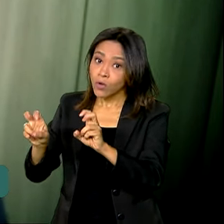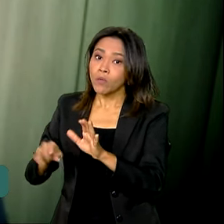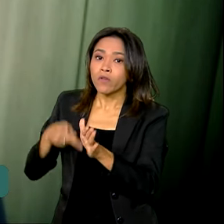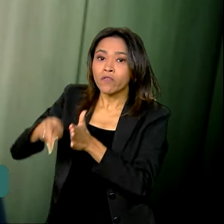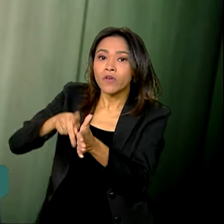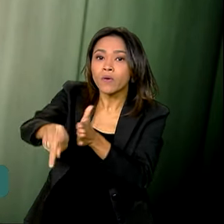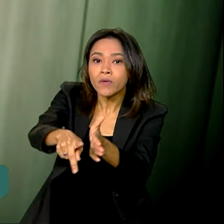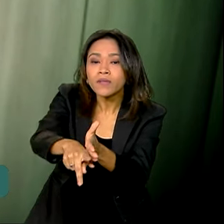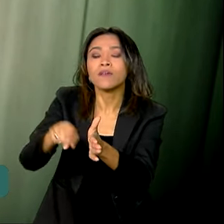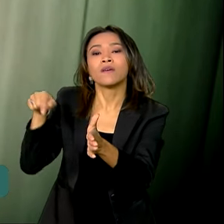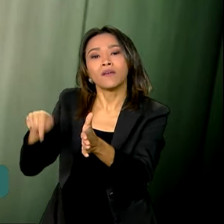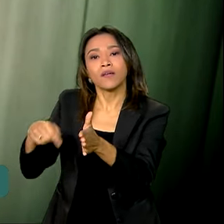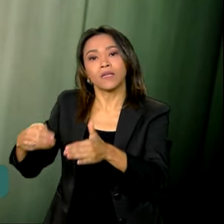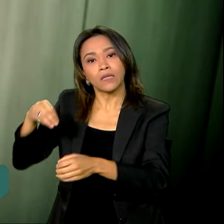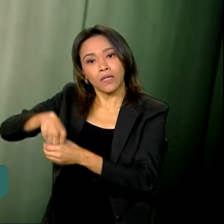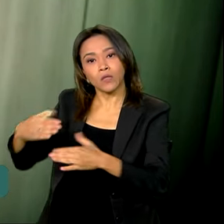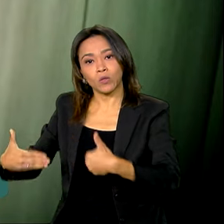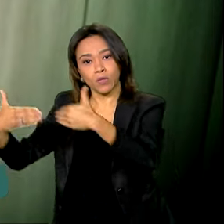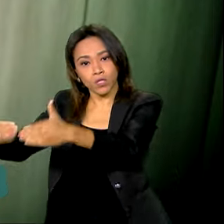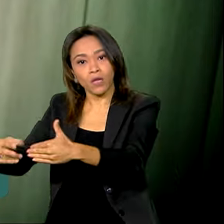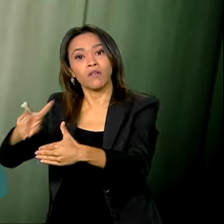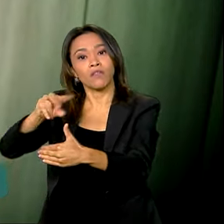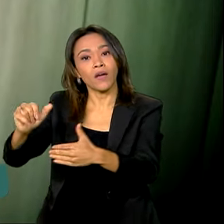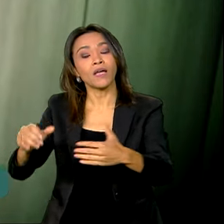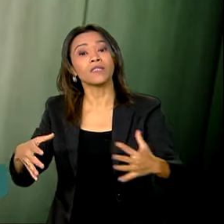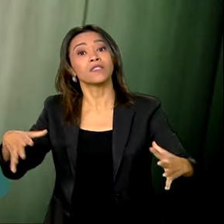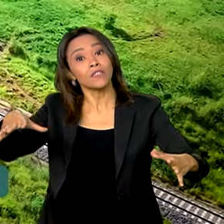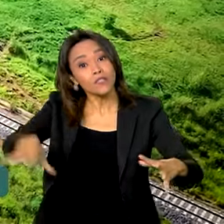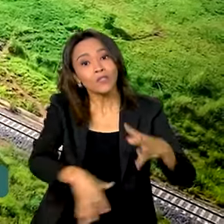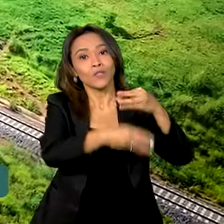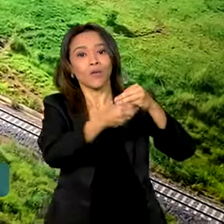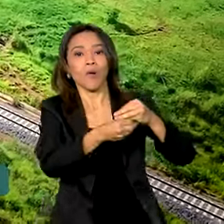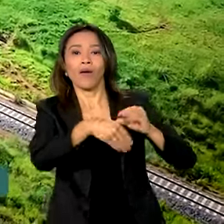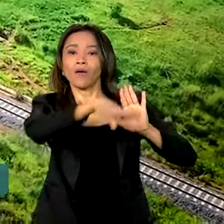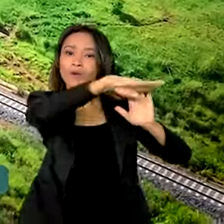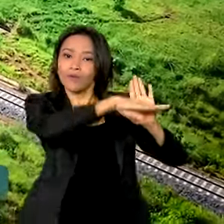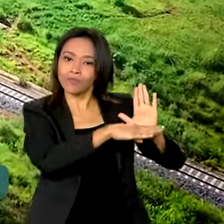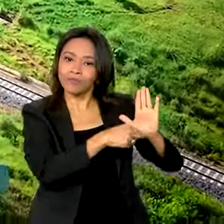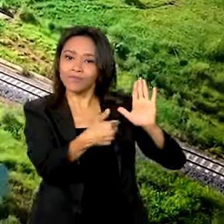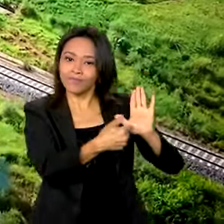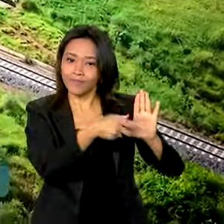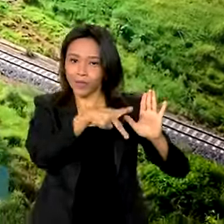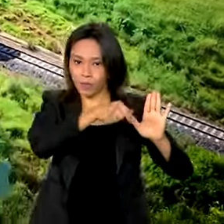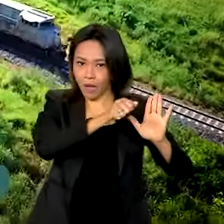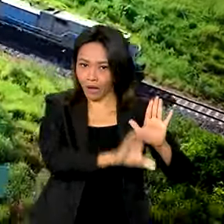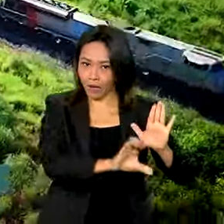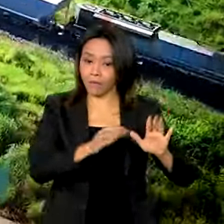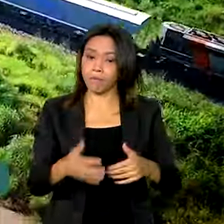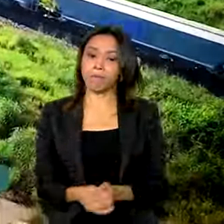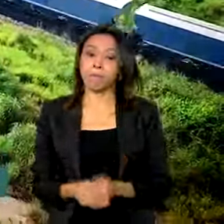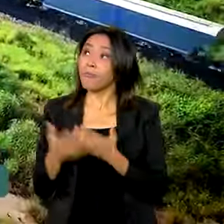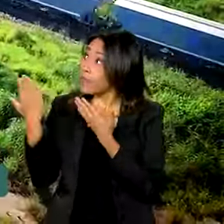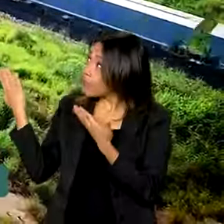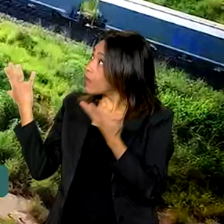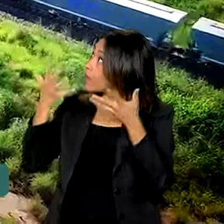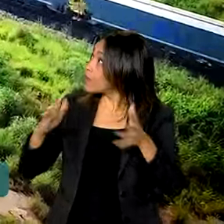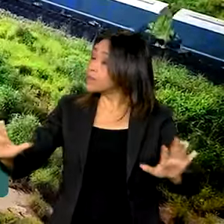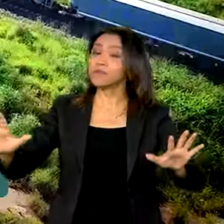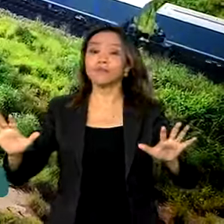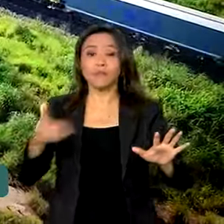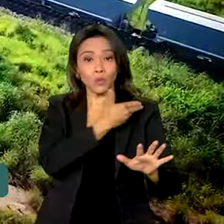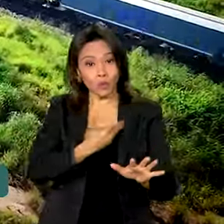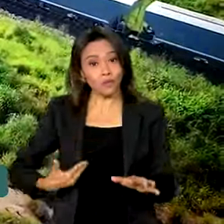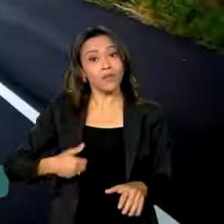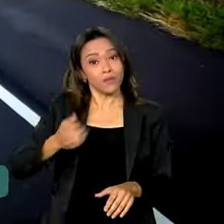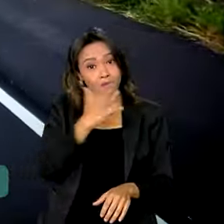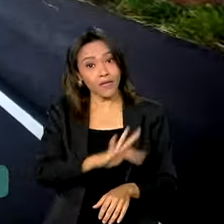somar a esses investimentos do PAC. E assim o governo federal vai colocando o país